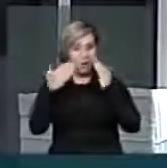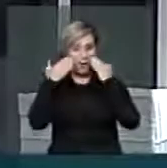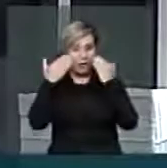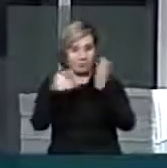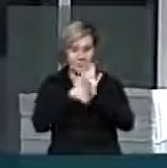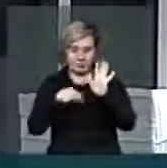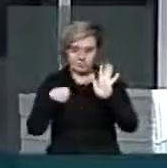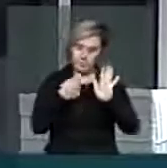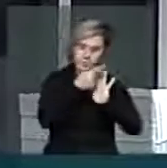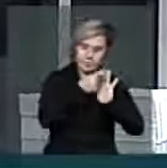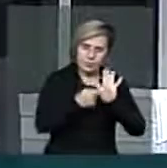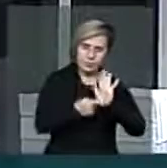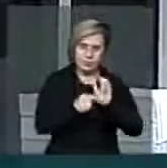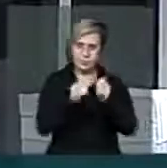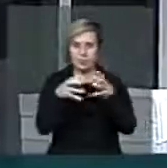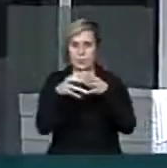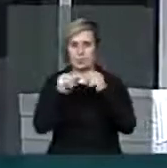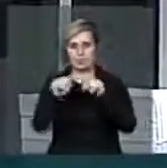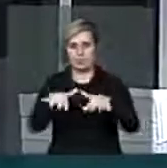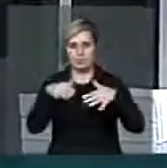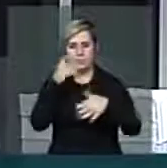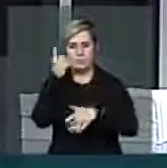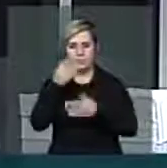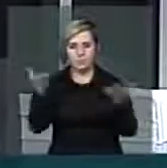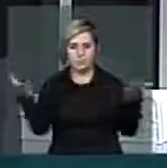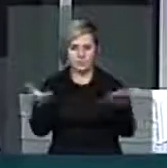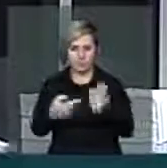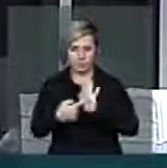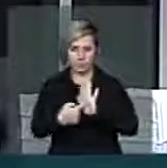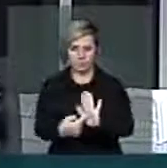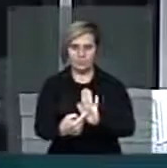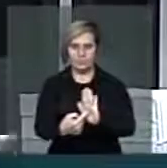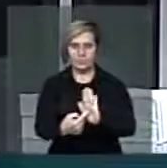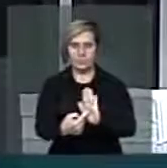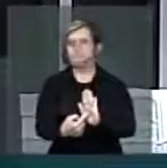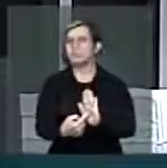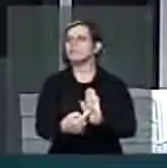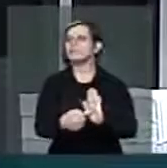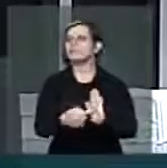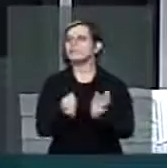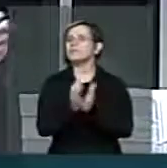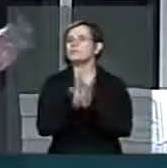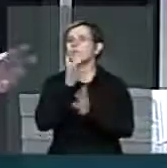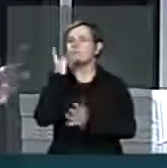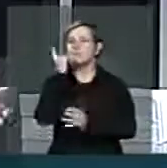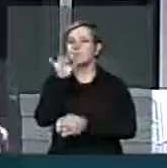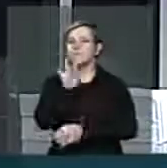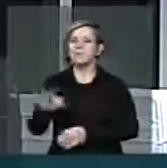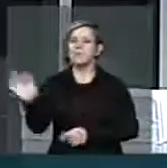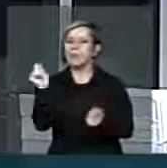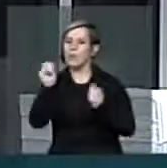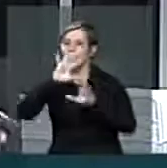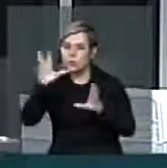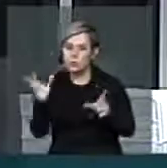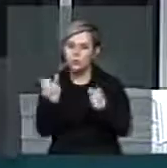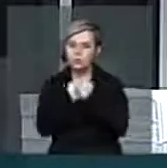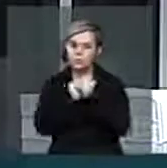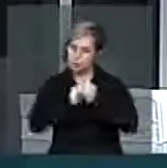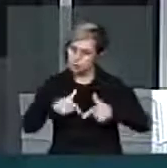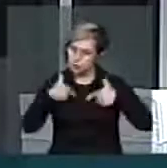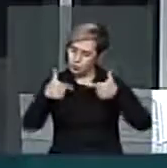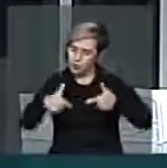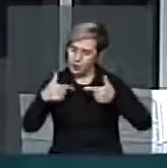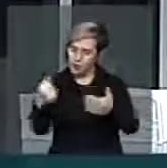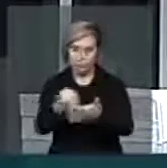nosso projeto, o lançamento dessa frente parlamentar hoje, é para que os deputados federais possam somar-se conosco nesta luta,